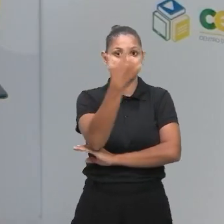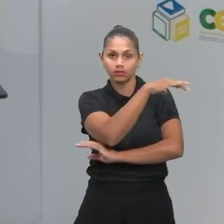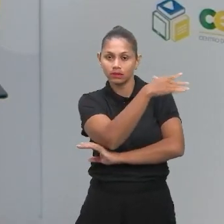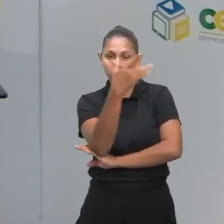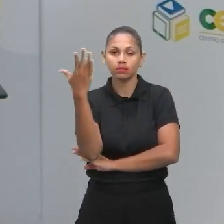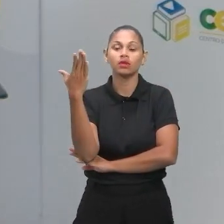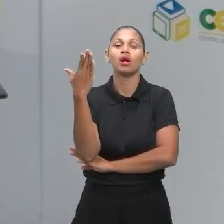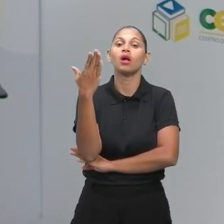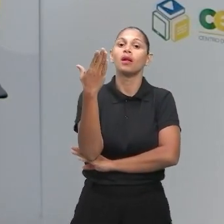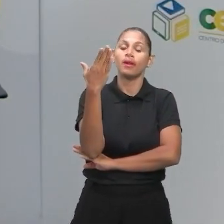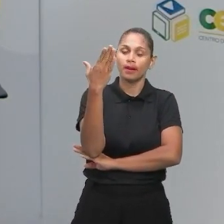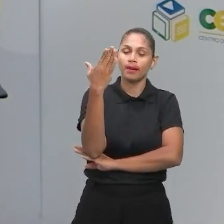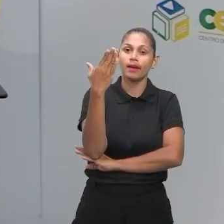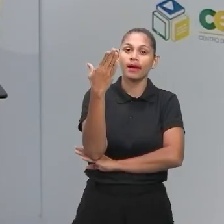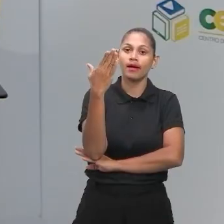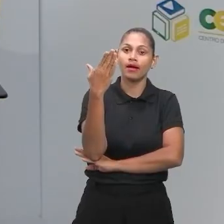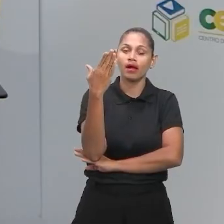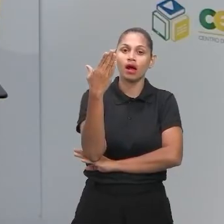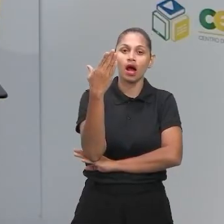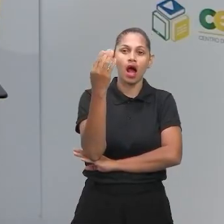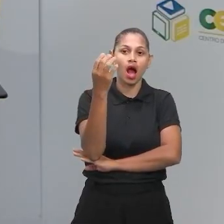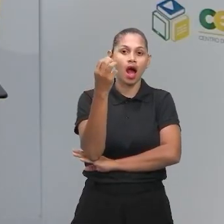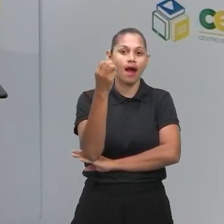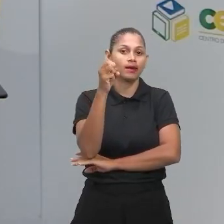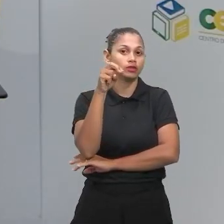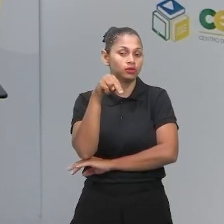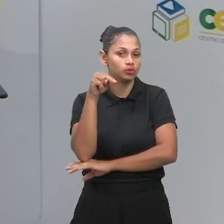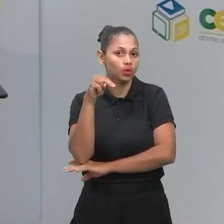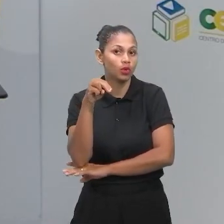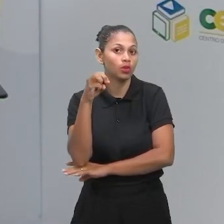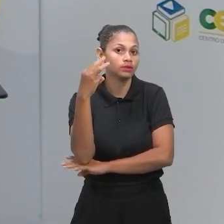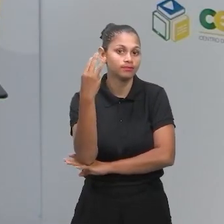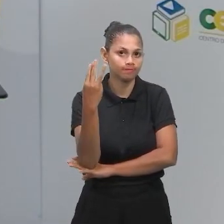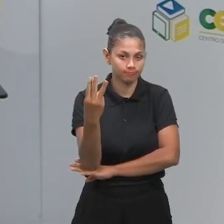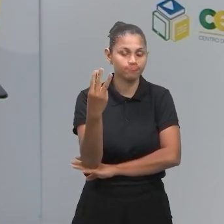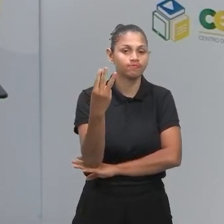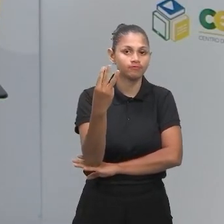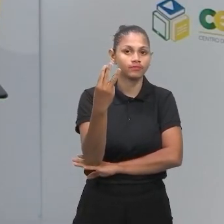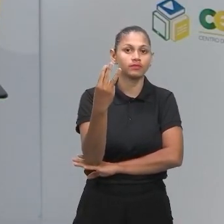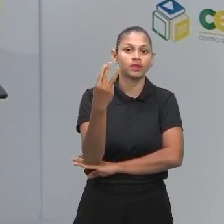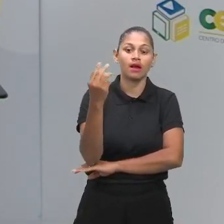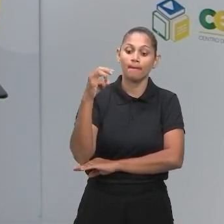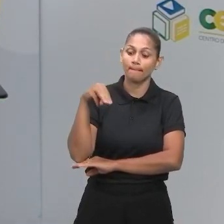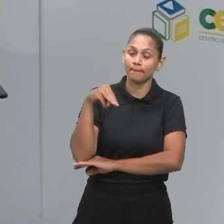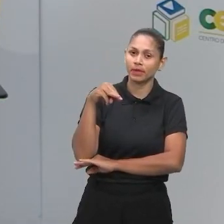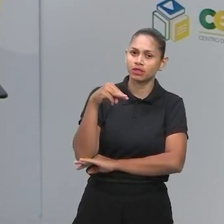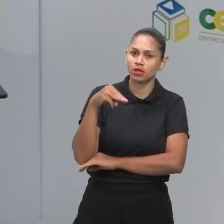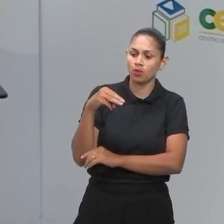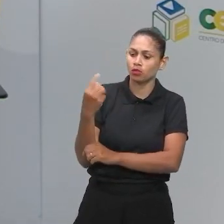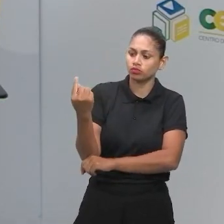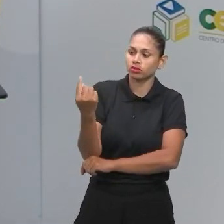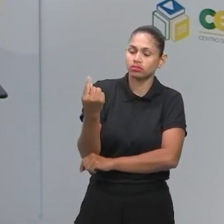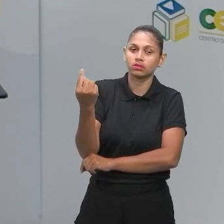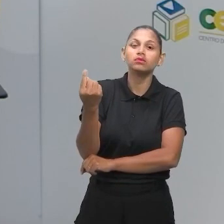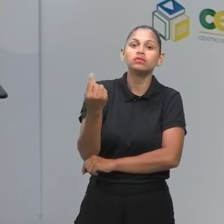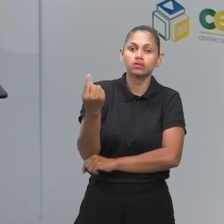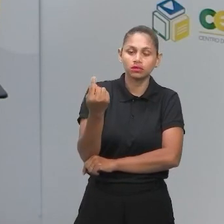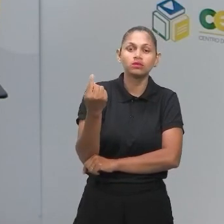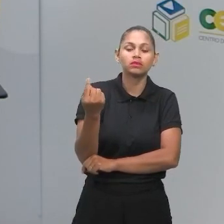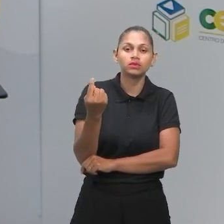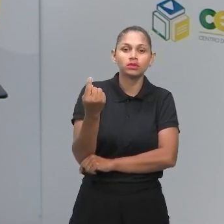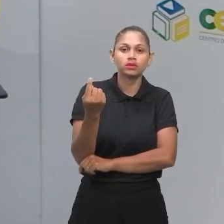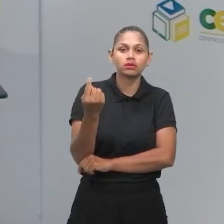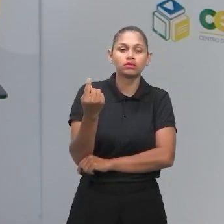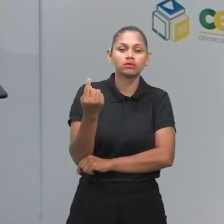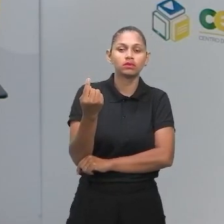E a matemática, por sua vez, por ser uma área isolada, dentre todas as quatro, cinco áreas do Enem, porque